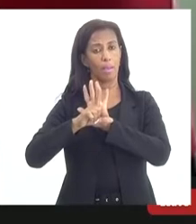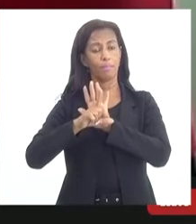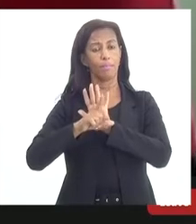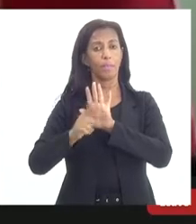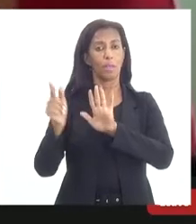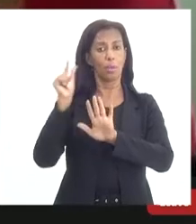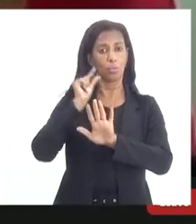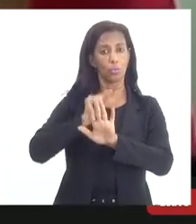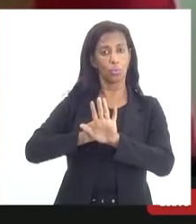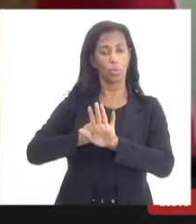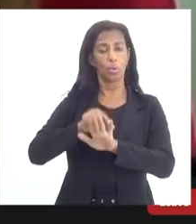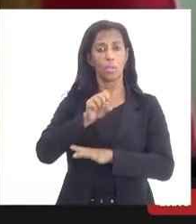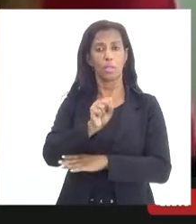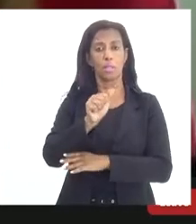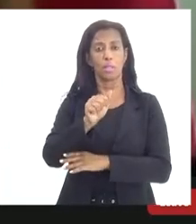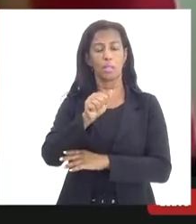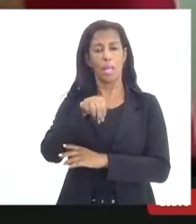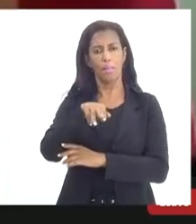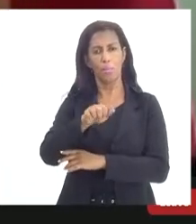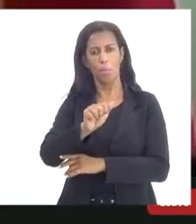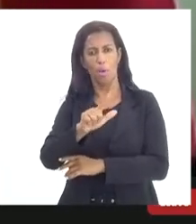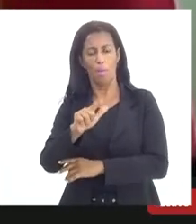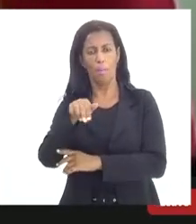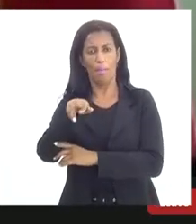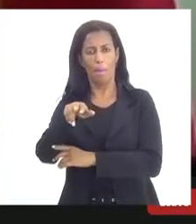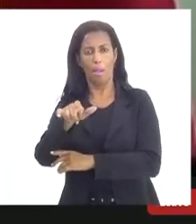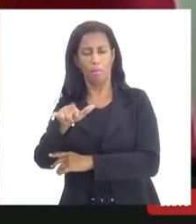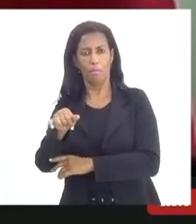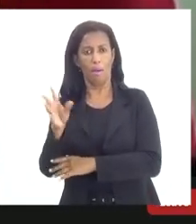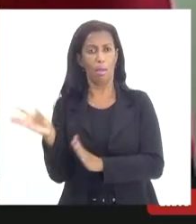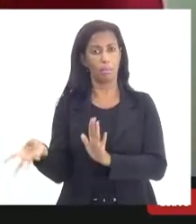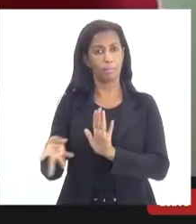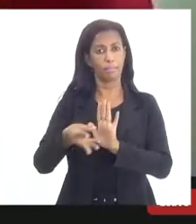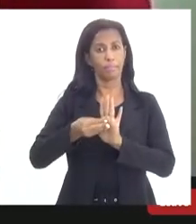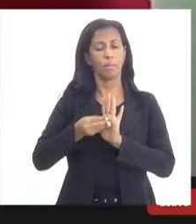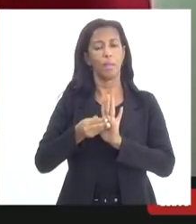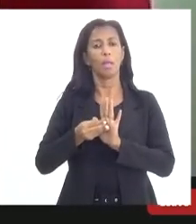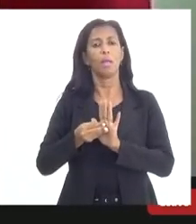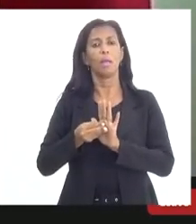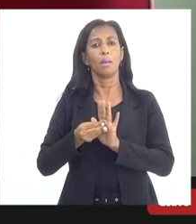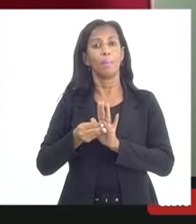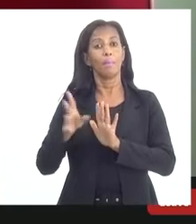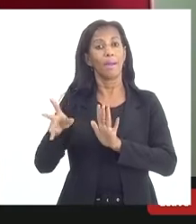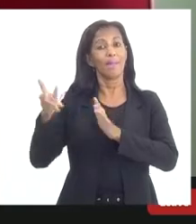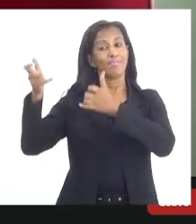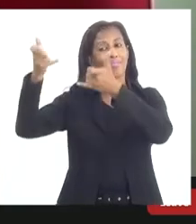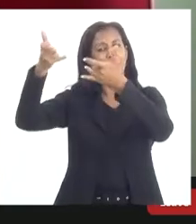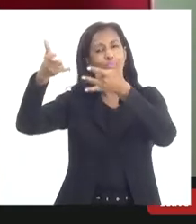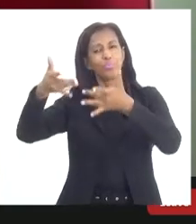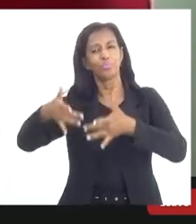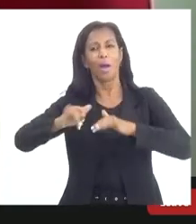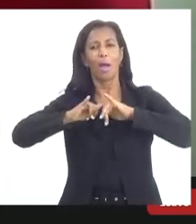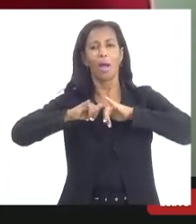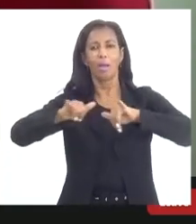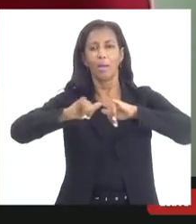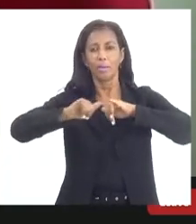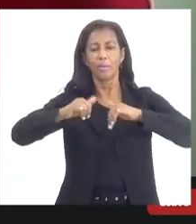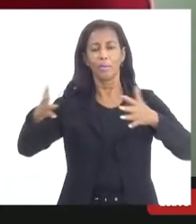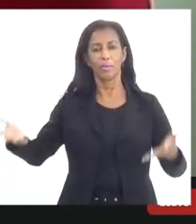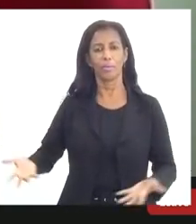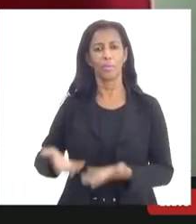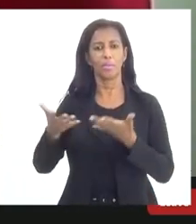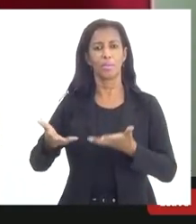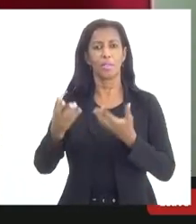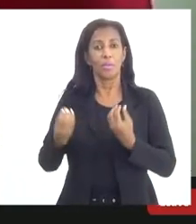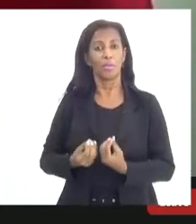do deputado Samuel Malafaia que estabelece uma campanha para o esclarecimento a divulgação e incentivo